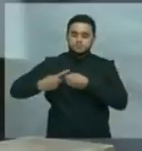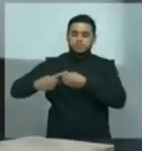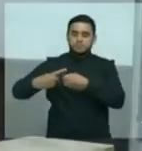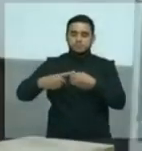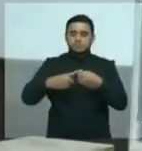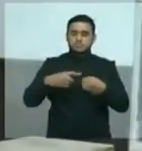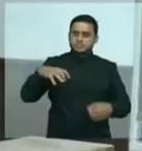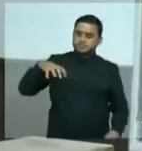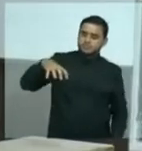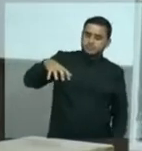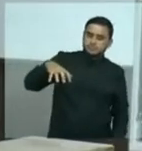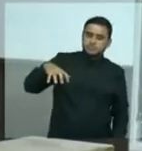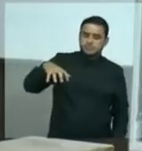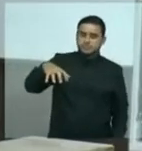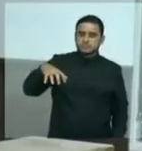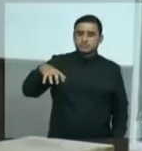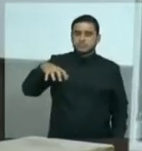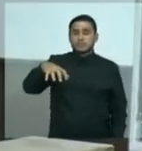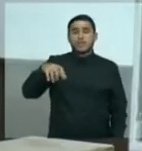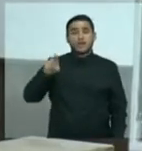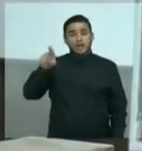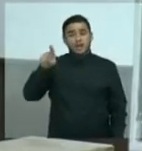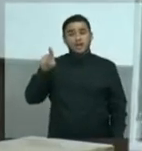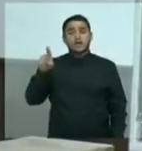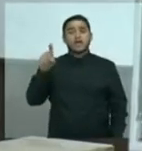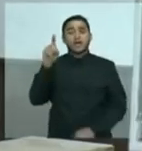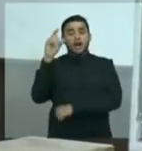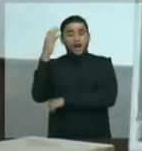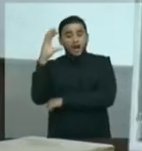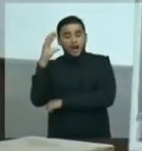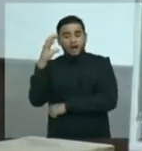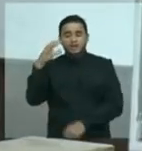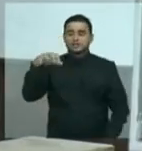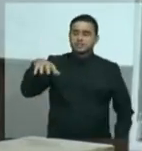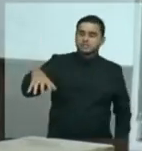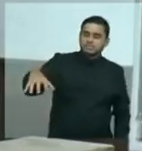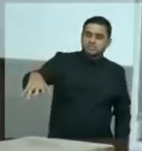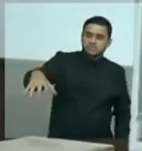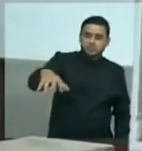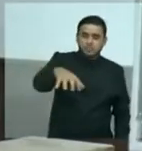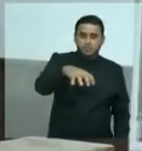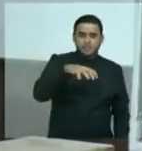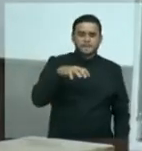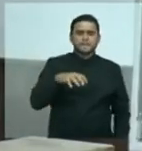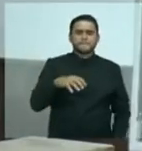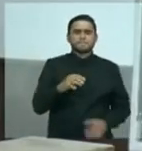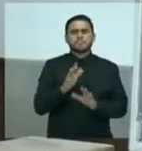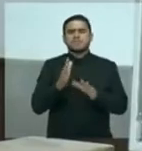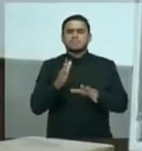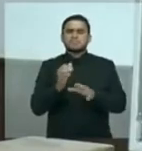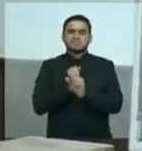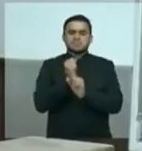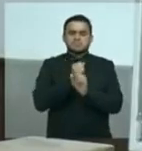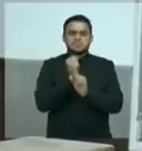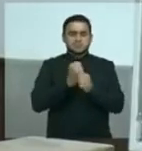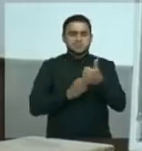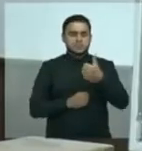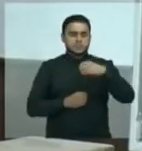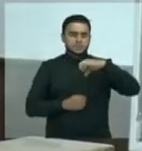bispo da Diocese de Crateus, de 64 até 2000.